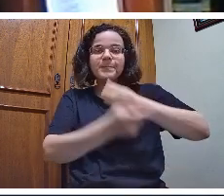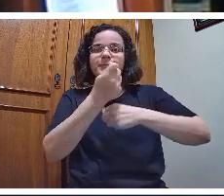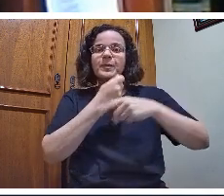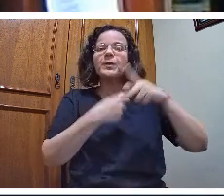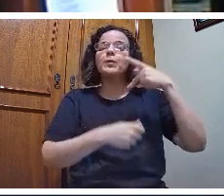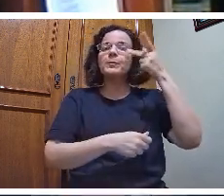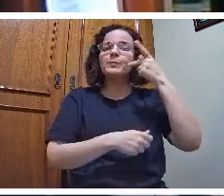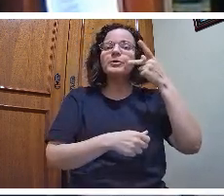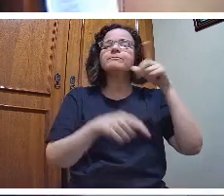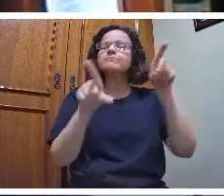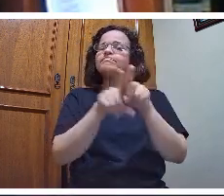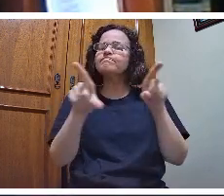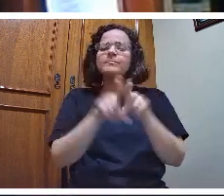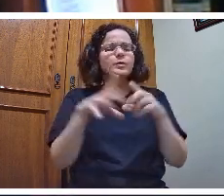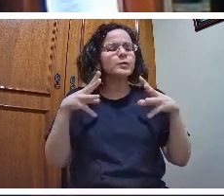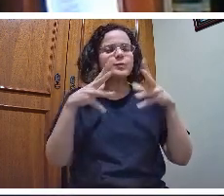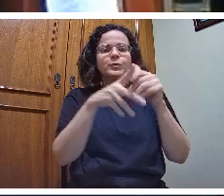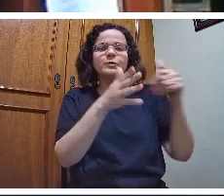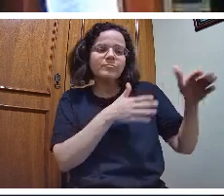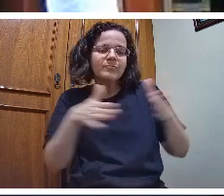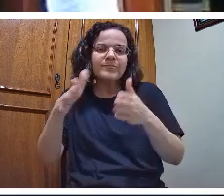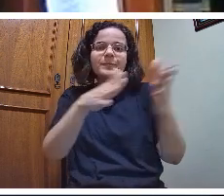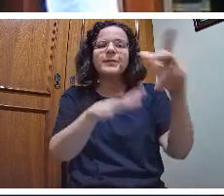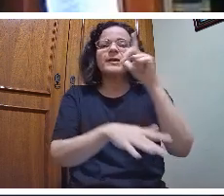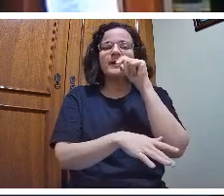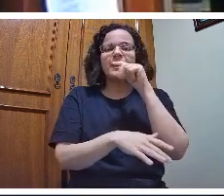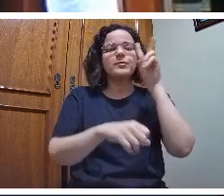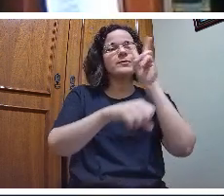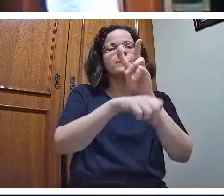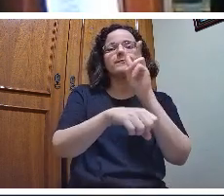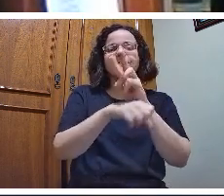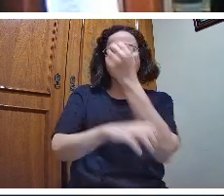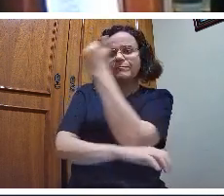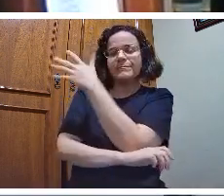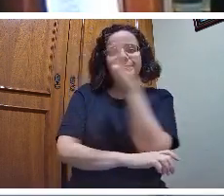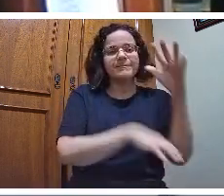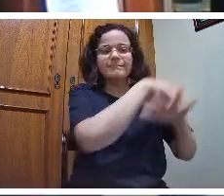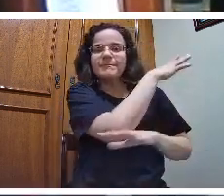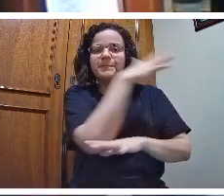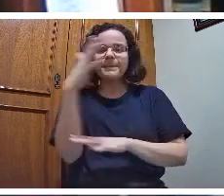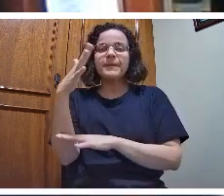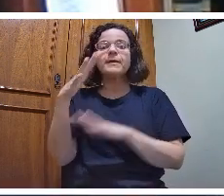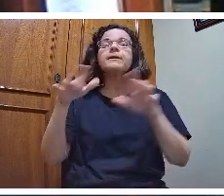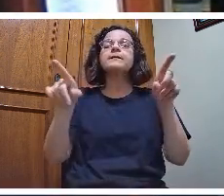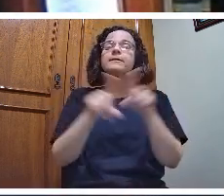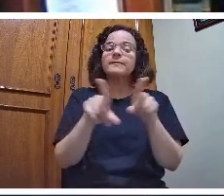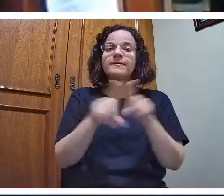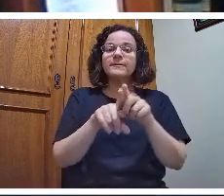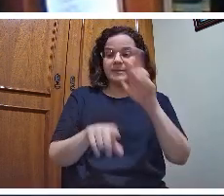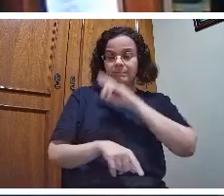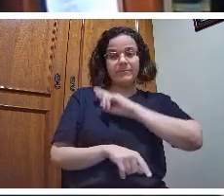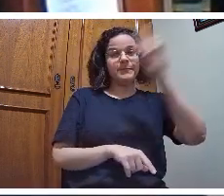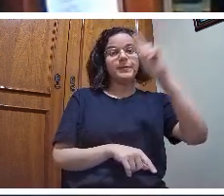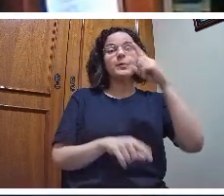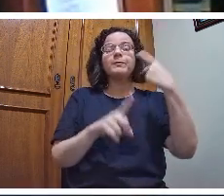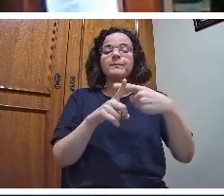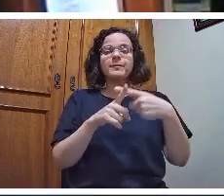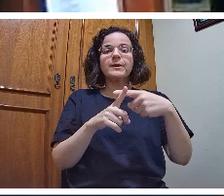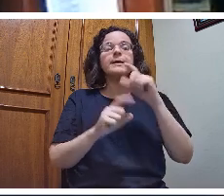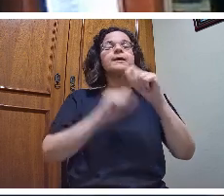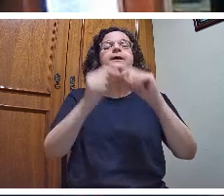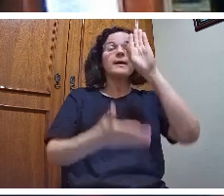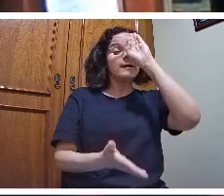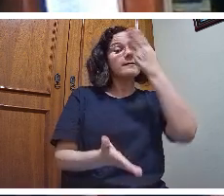lagos, da preservação do meio ambiente, a dimensão religiosa, quem crê nos rios sagrados, nas águas do